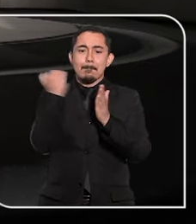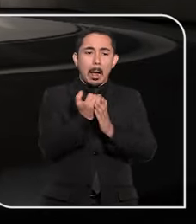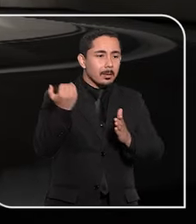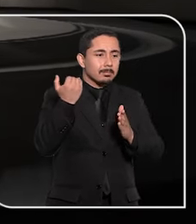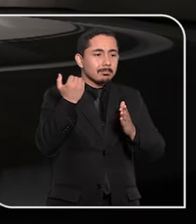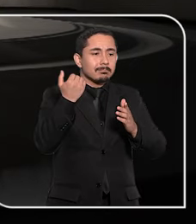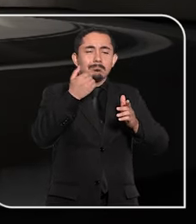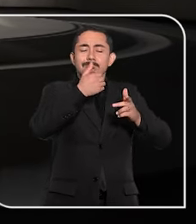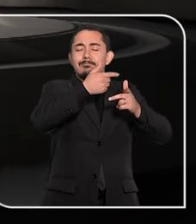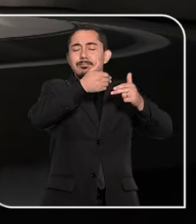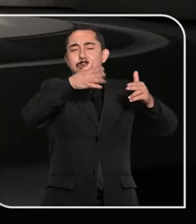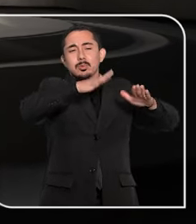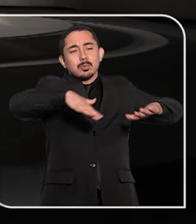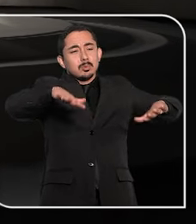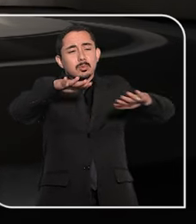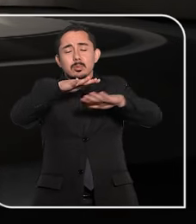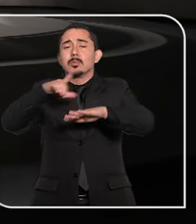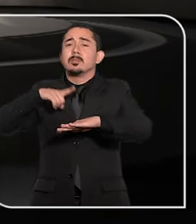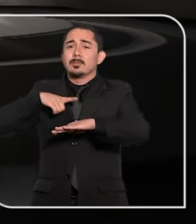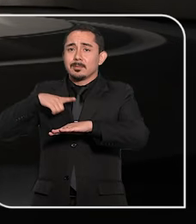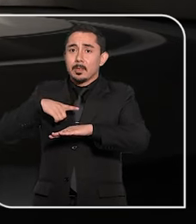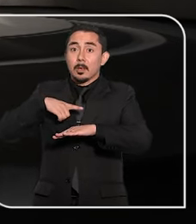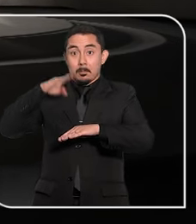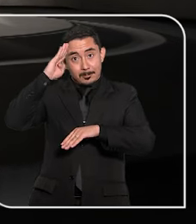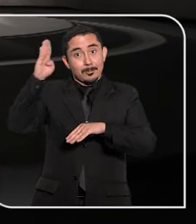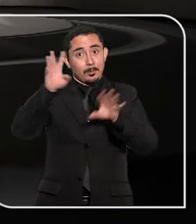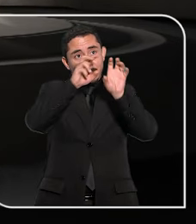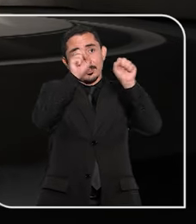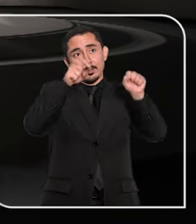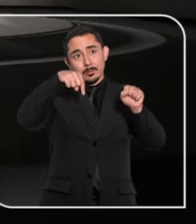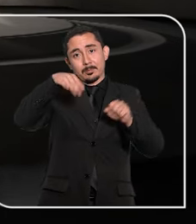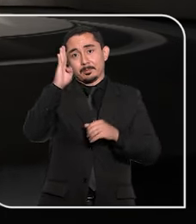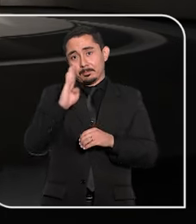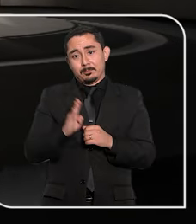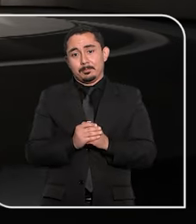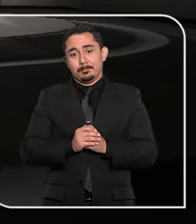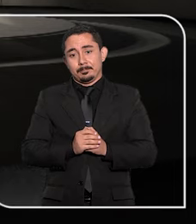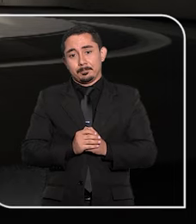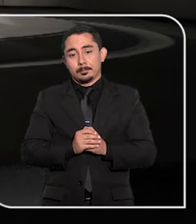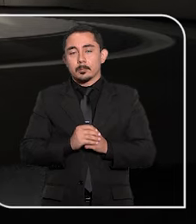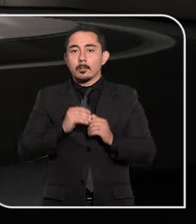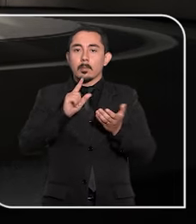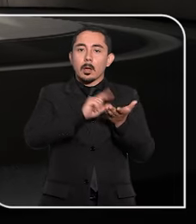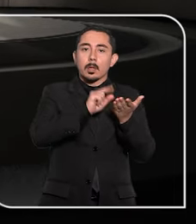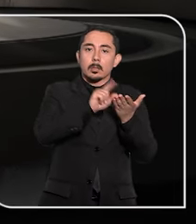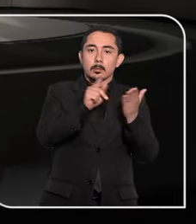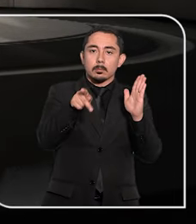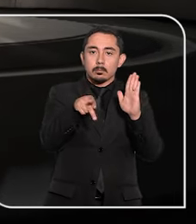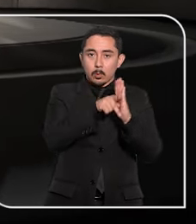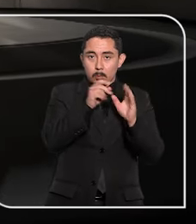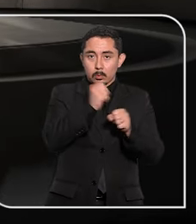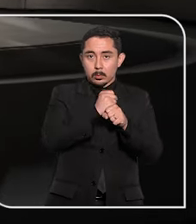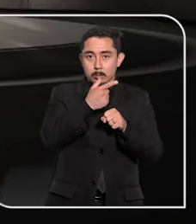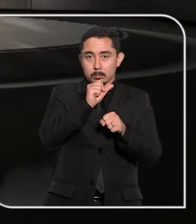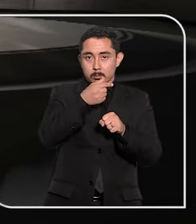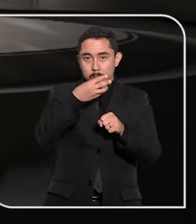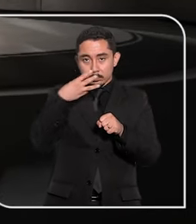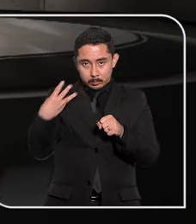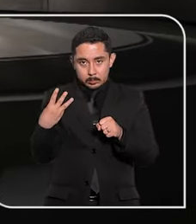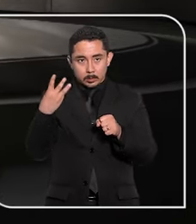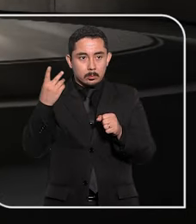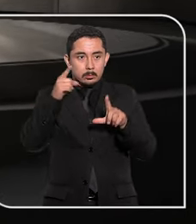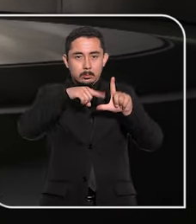mais por diversas áreas, inclusive pelas cortes brasileiras. De acordo com dados de 2023, do